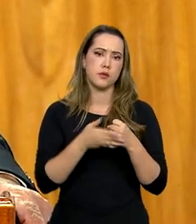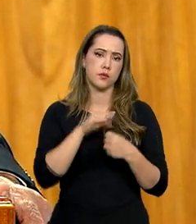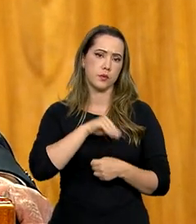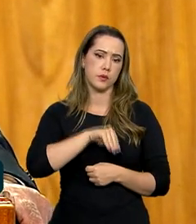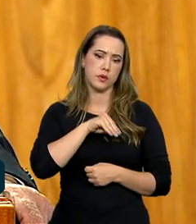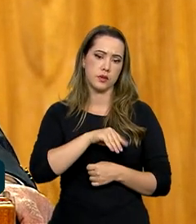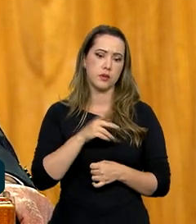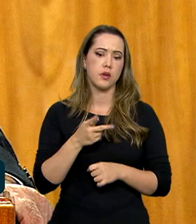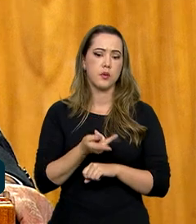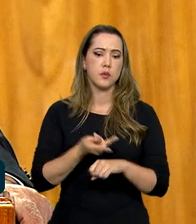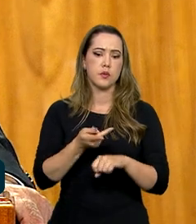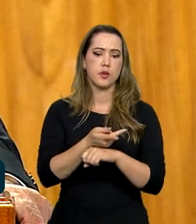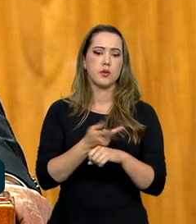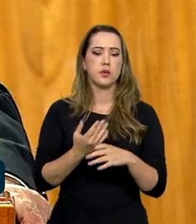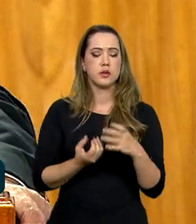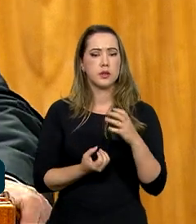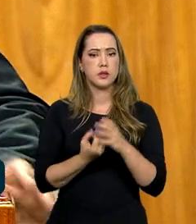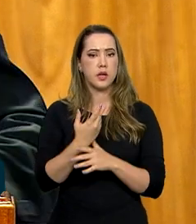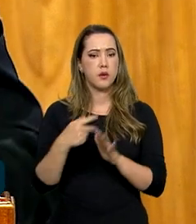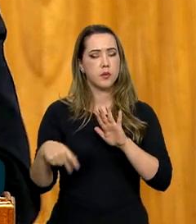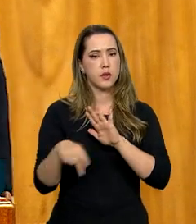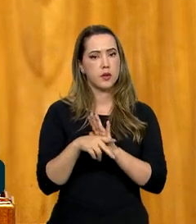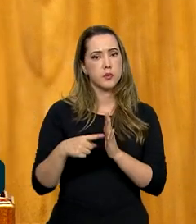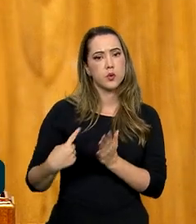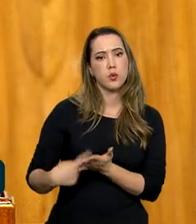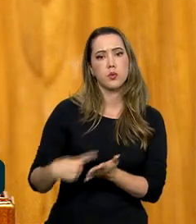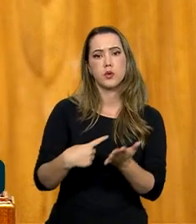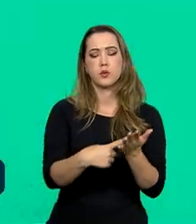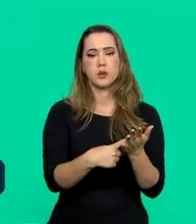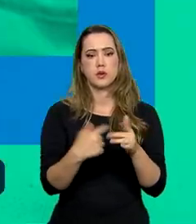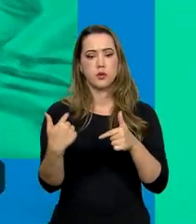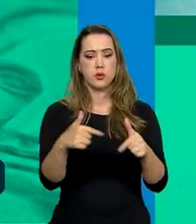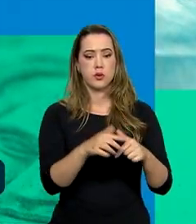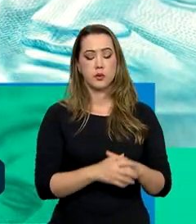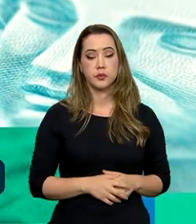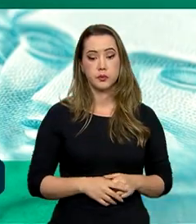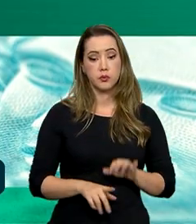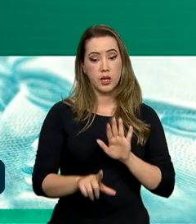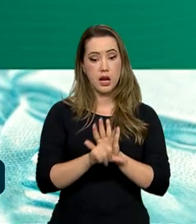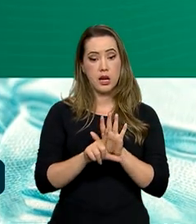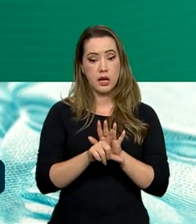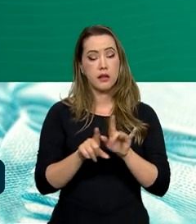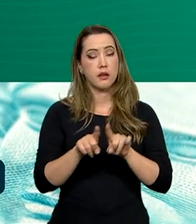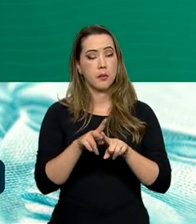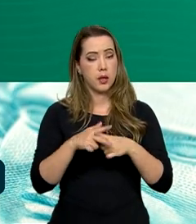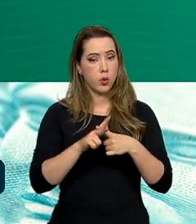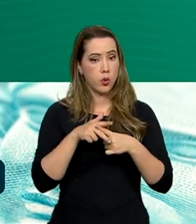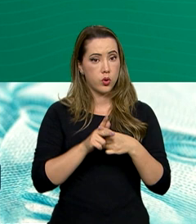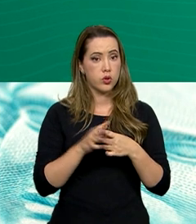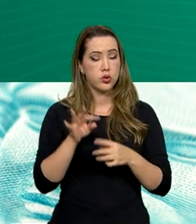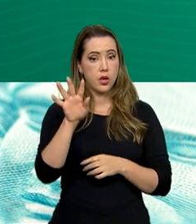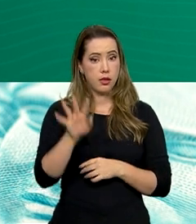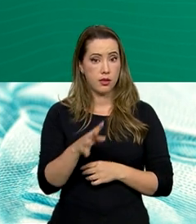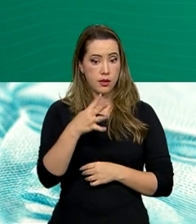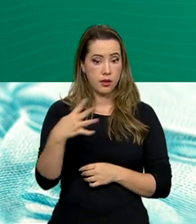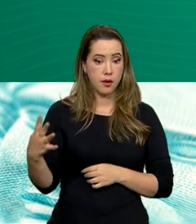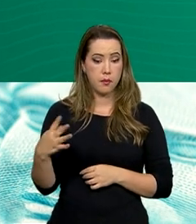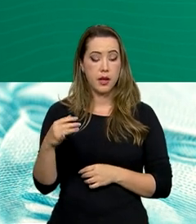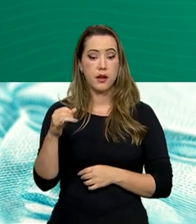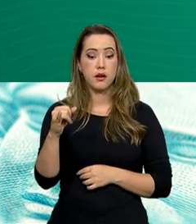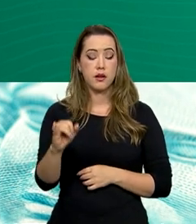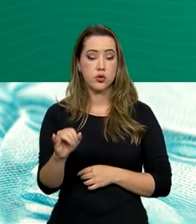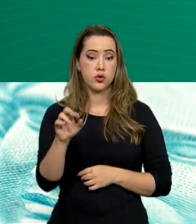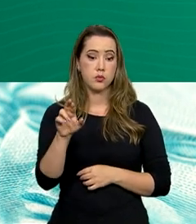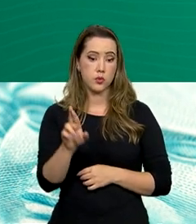daí você busca constituir os acordos coletivos de trabalho. A lei também corrige a tabela do imposto de renda da pessoa física.